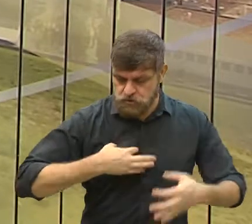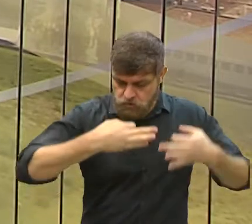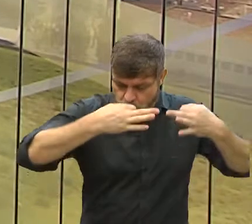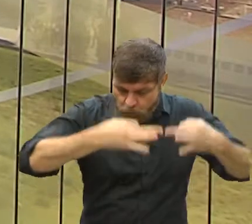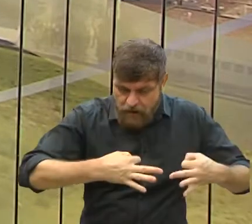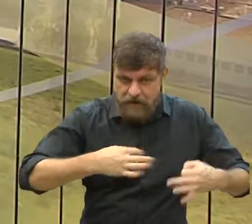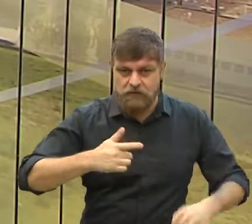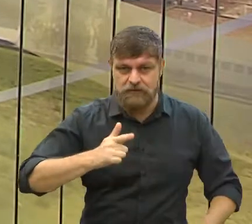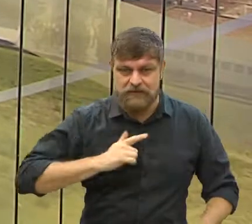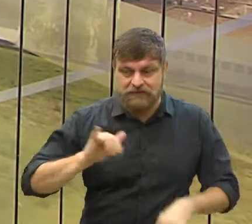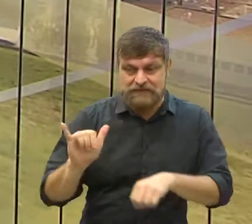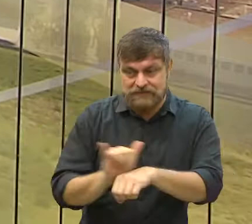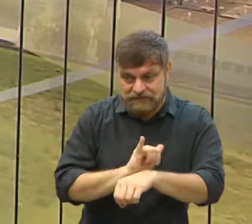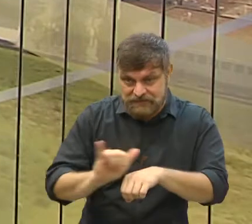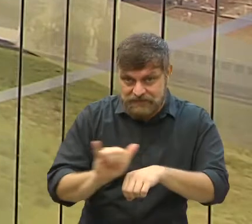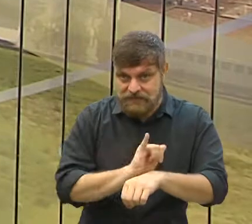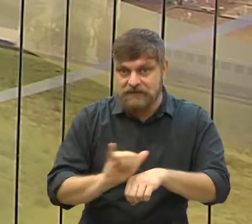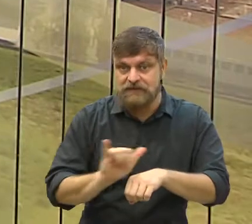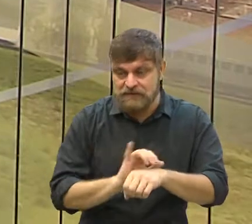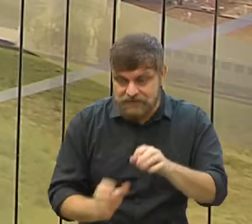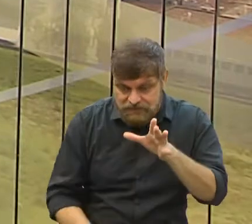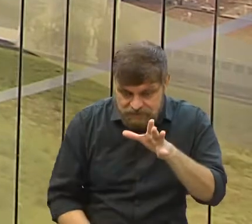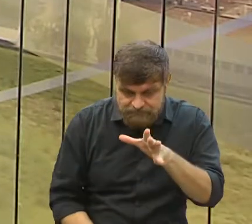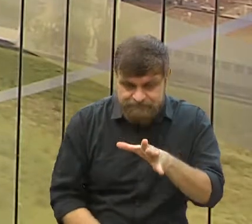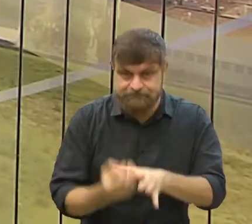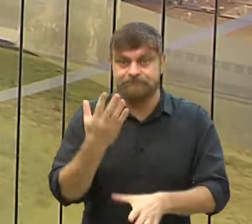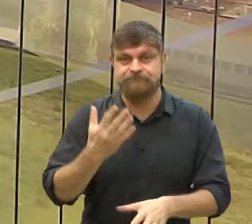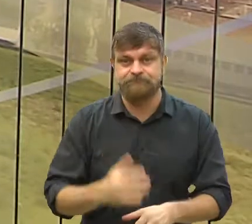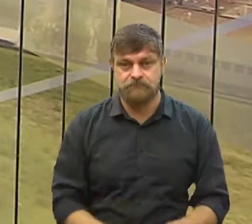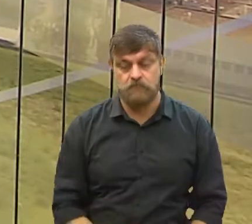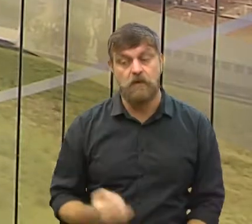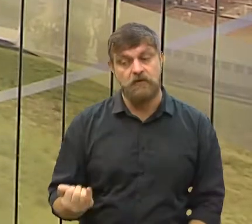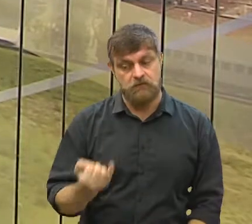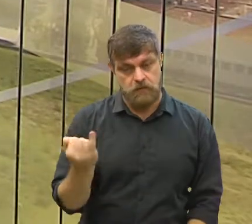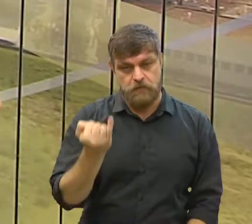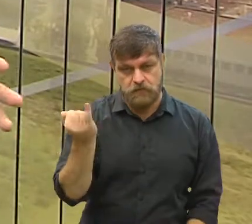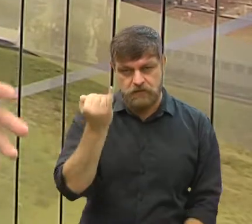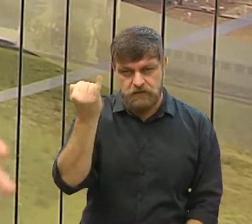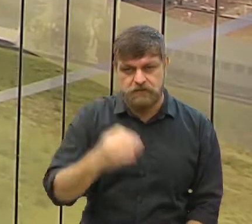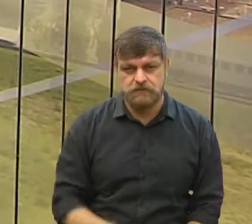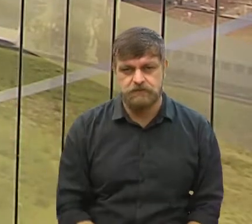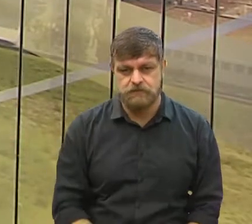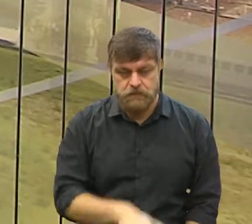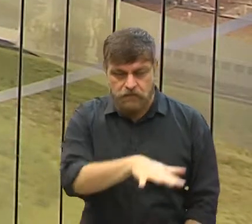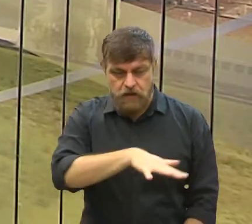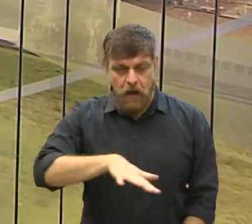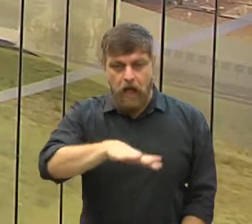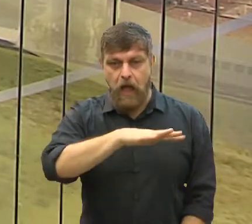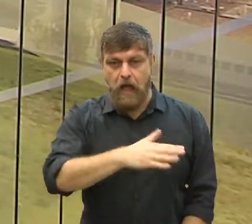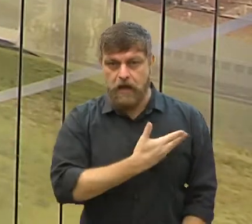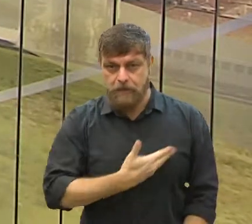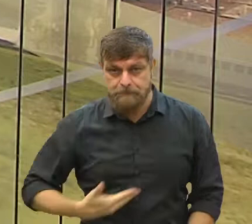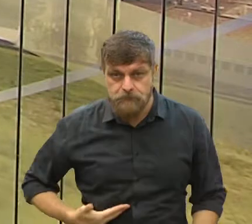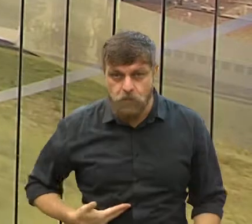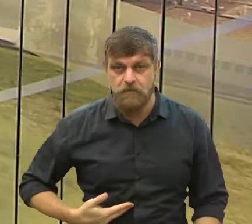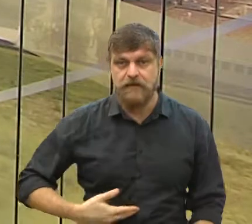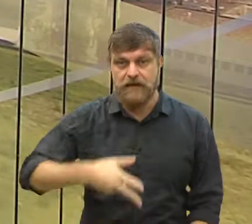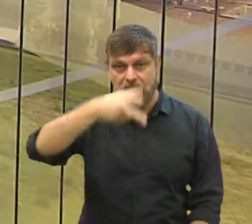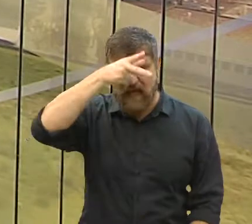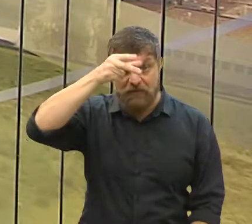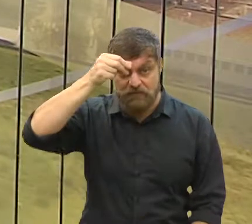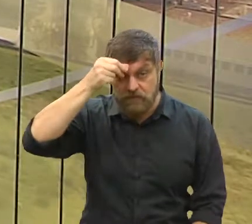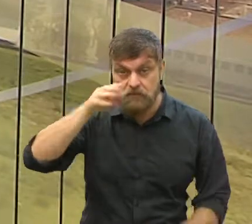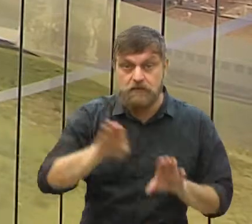o exemplo, nós tivemos algumas medidas que foram drásticas, dramáticas, mas importantes. O poder público,